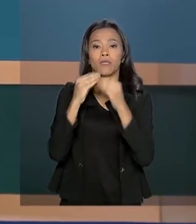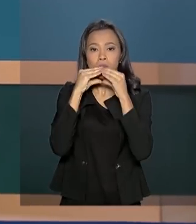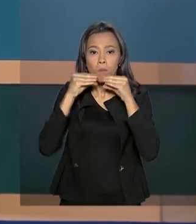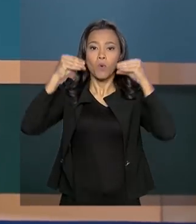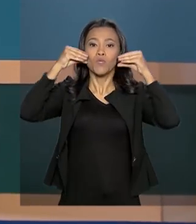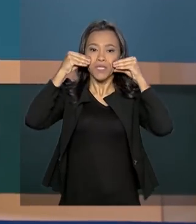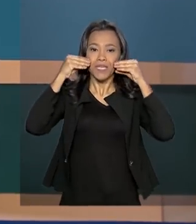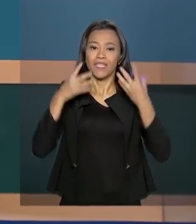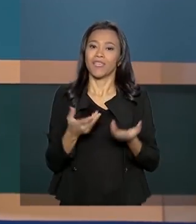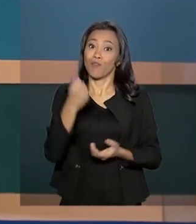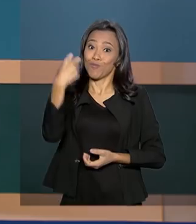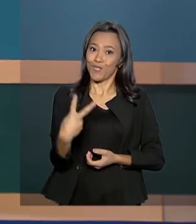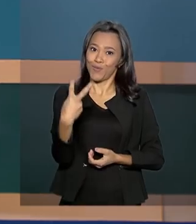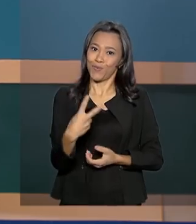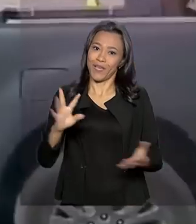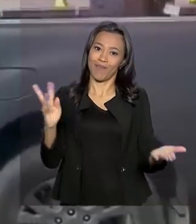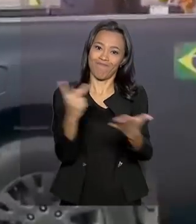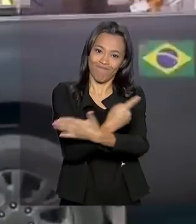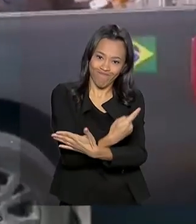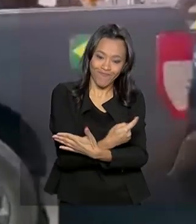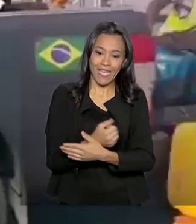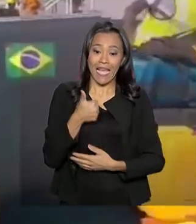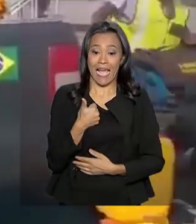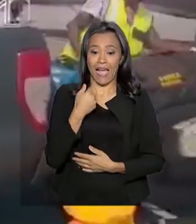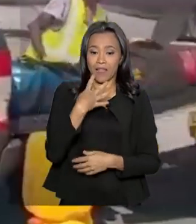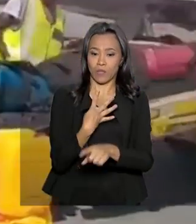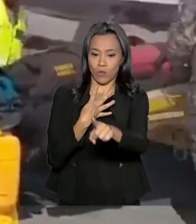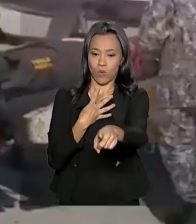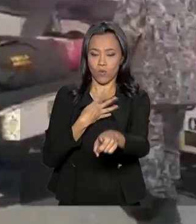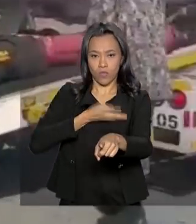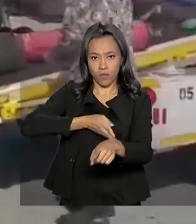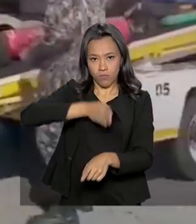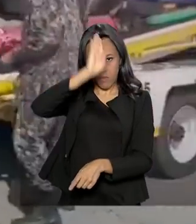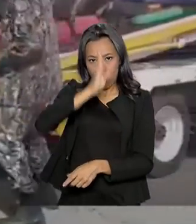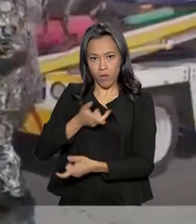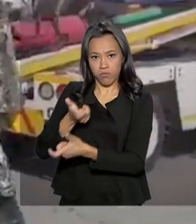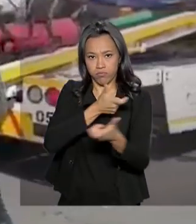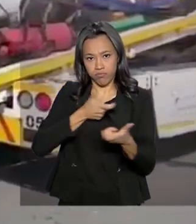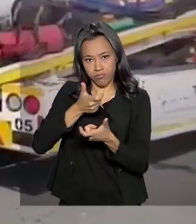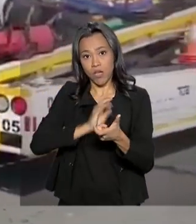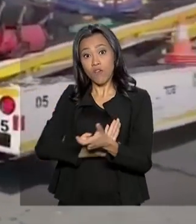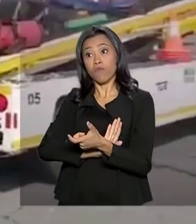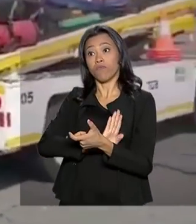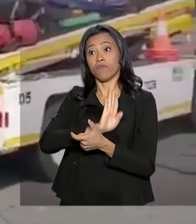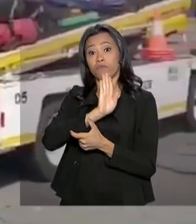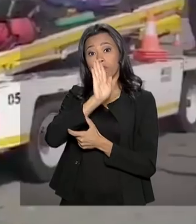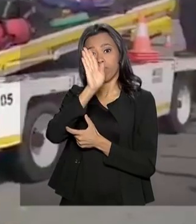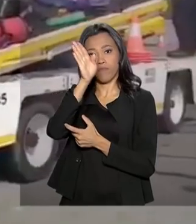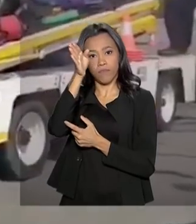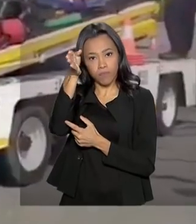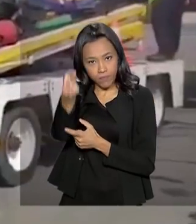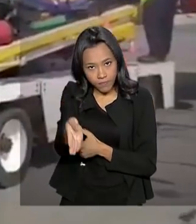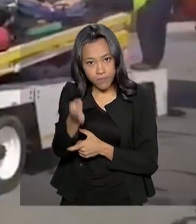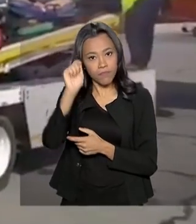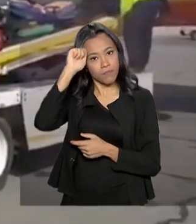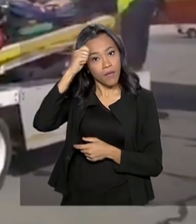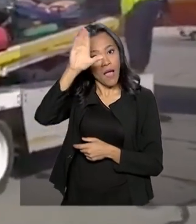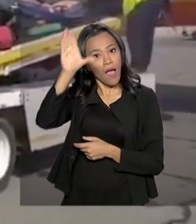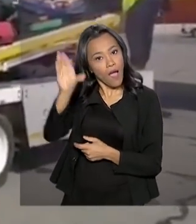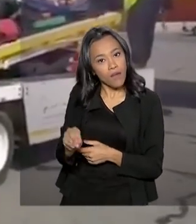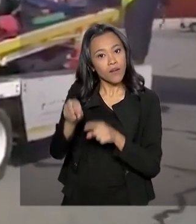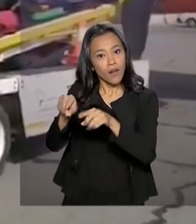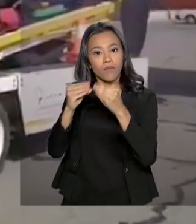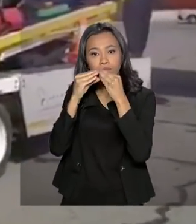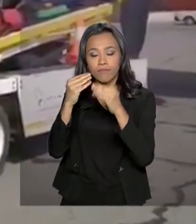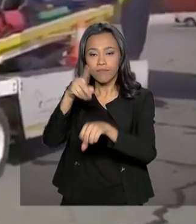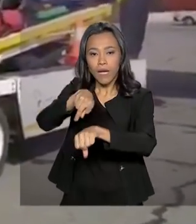país africano este ano. 14 bombeiros da Força Nacional de Segurança Pública, que já estão por lá, embarcaram no sábado para a cidade de